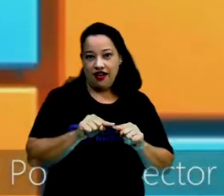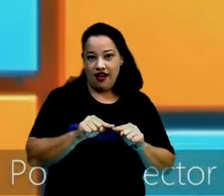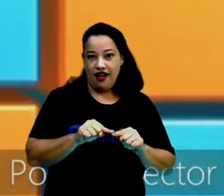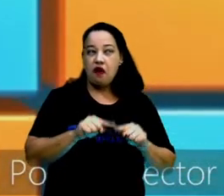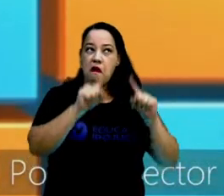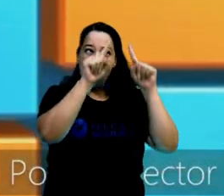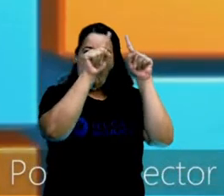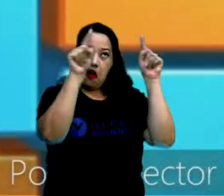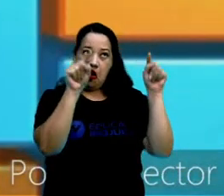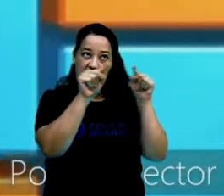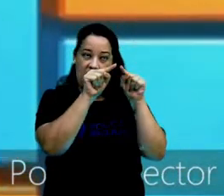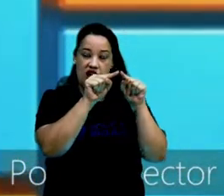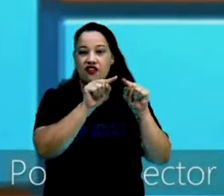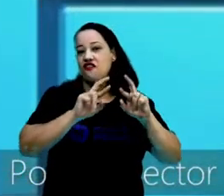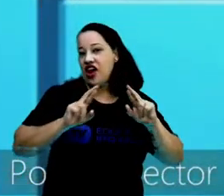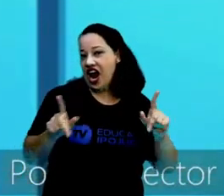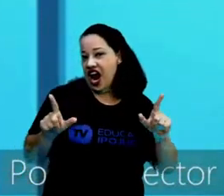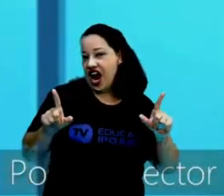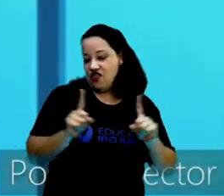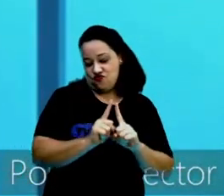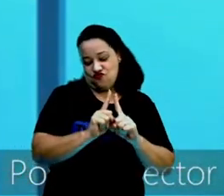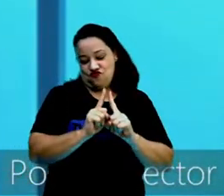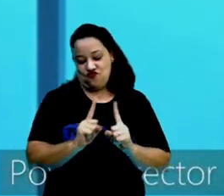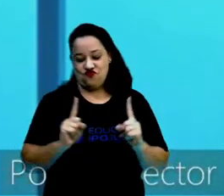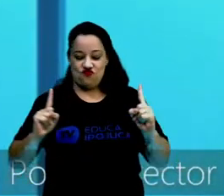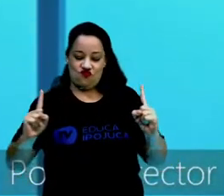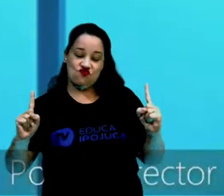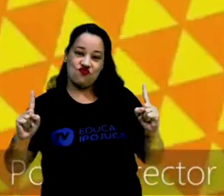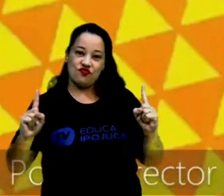quadrado, pois dois são esticados.